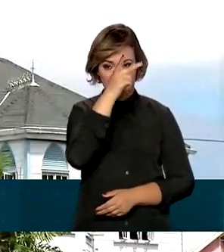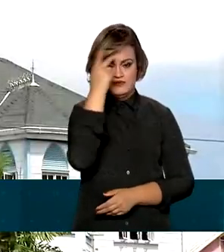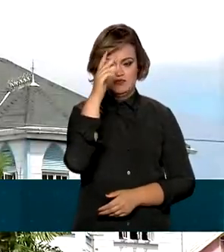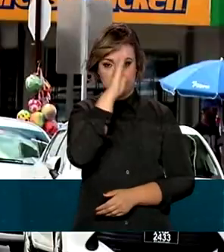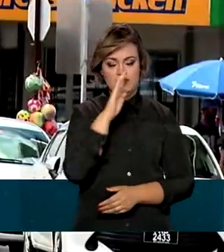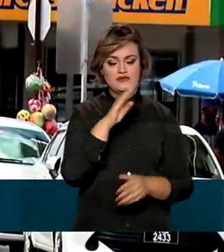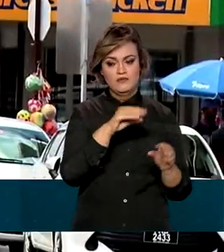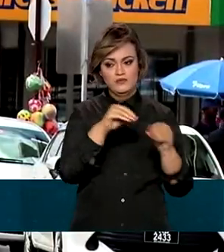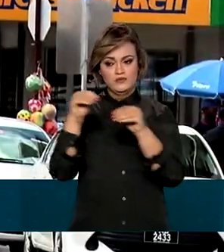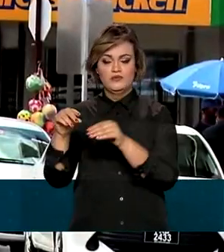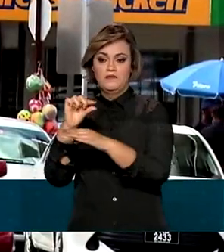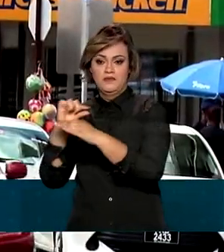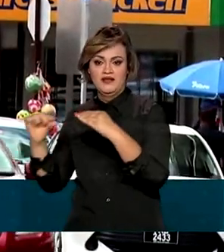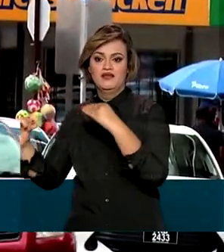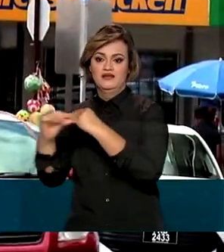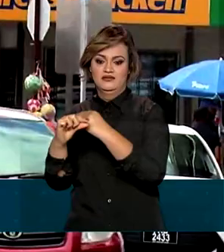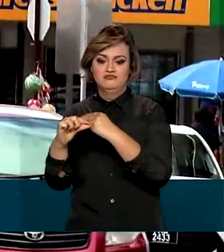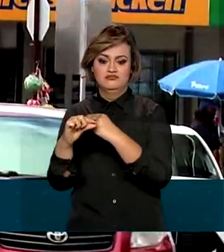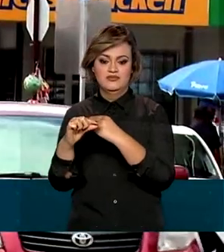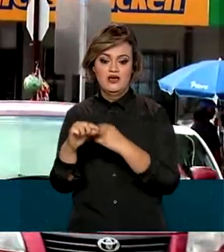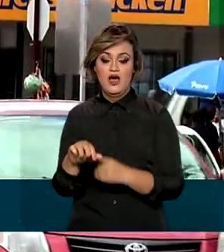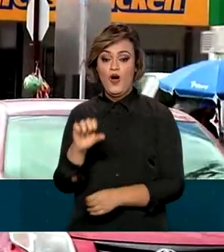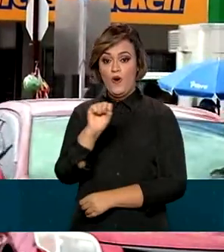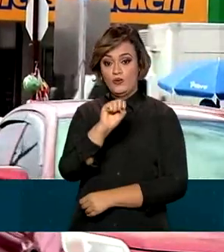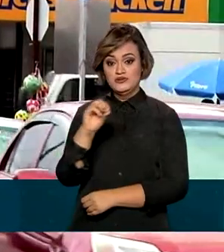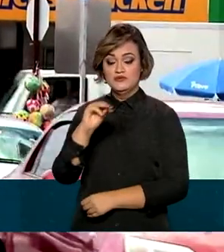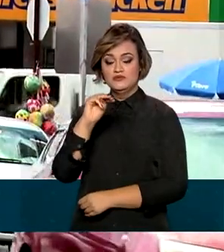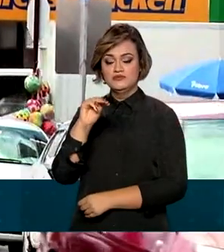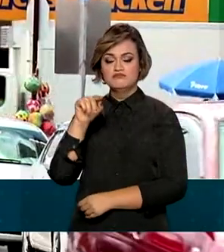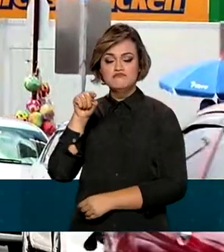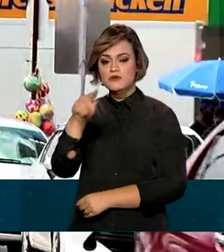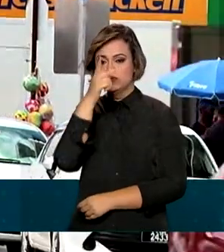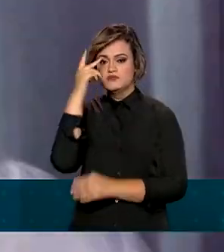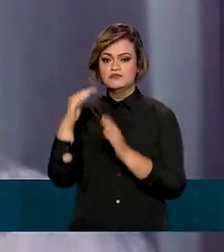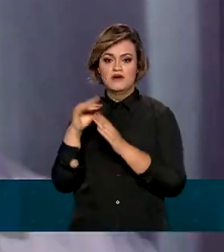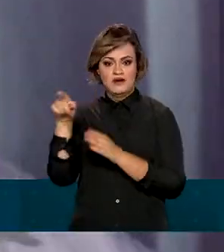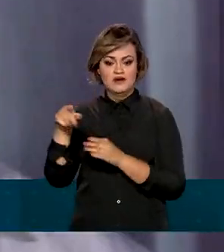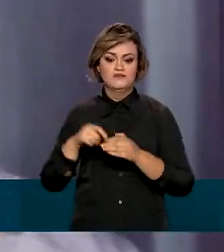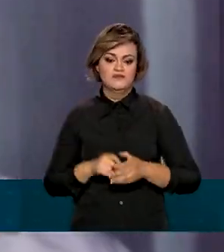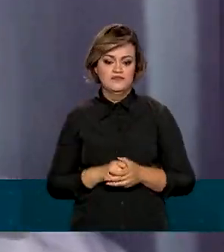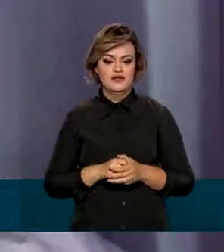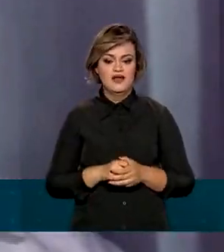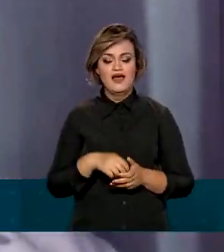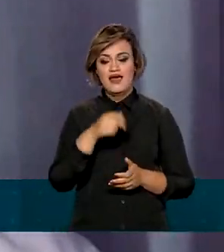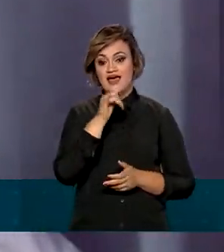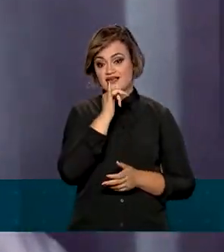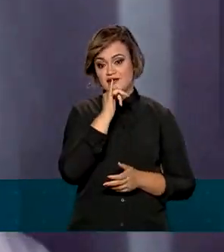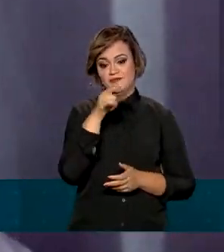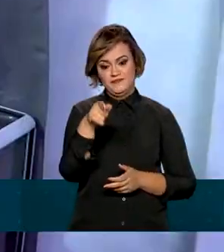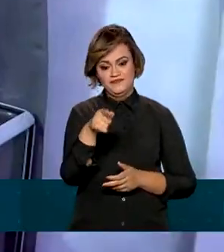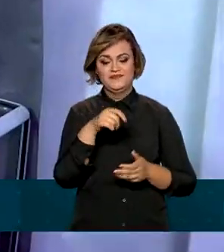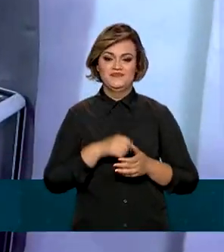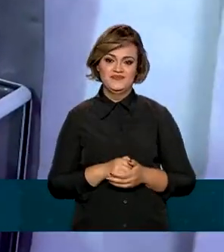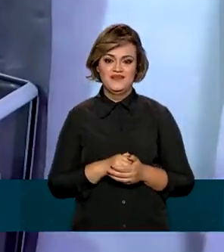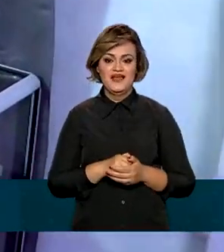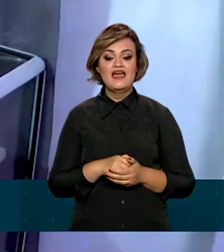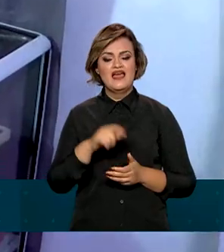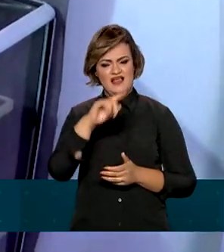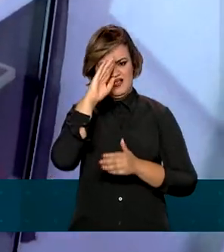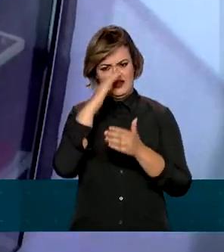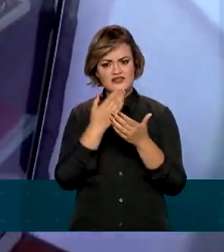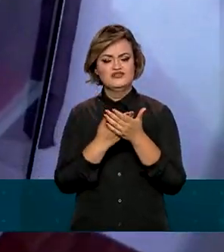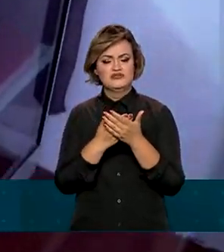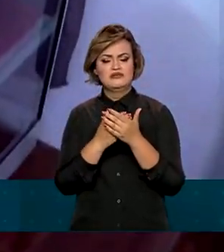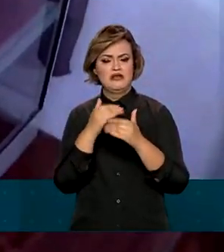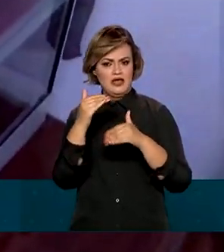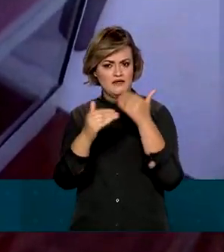na Guiana, num universo de menos de 800 mil habitantes no país. Pessoas como o empresário Ismael, que acreditam